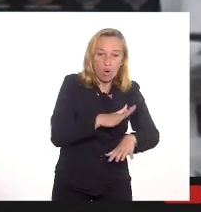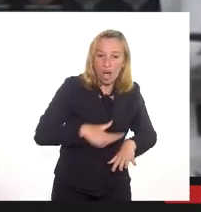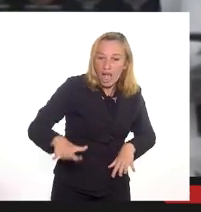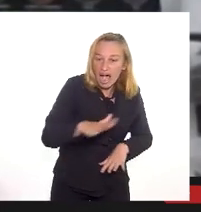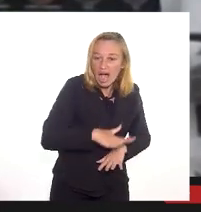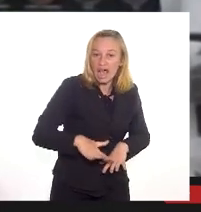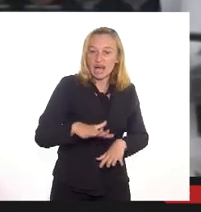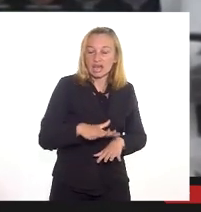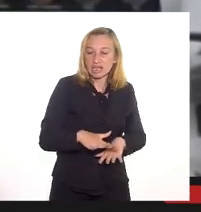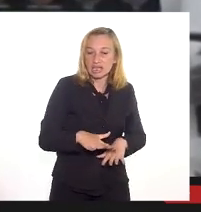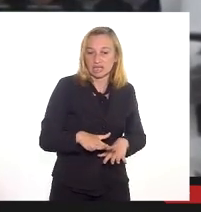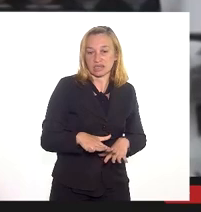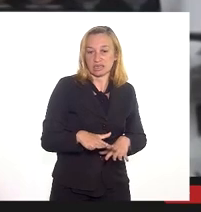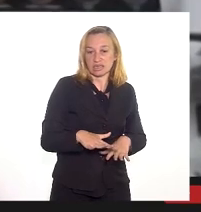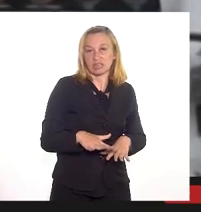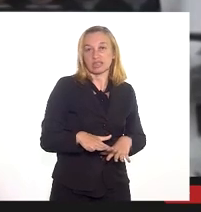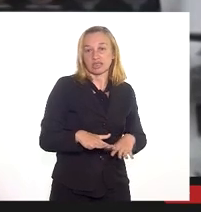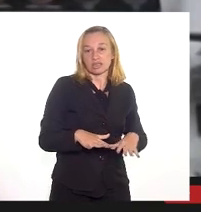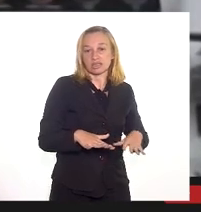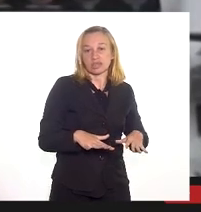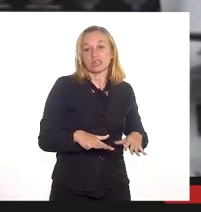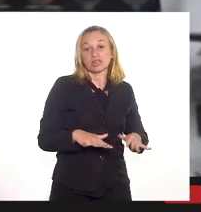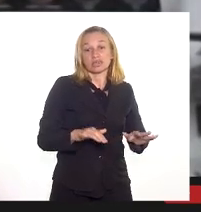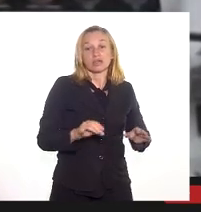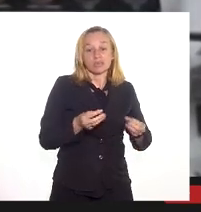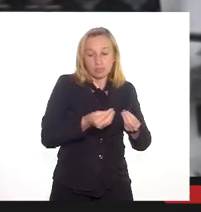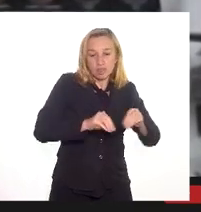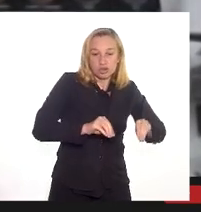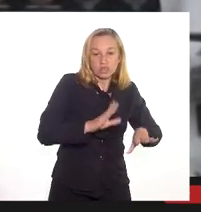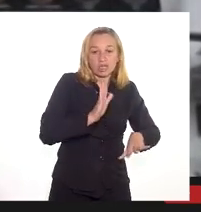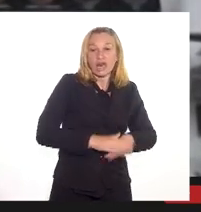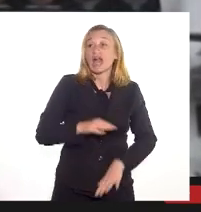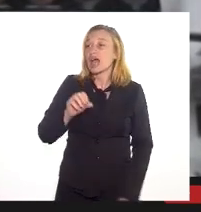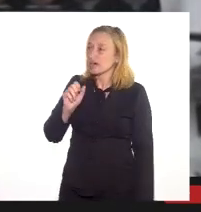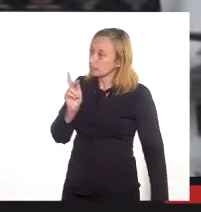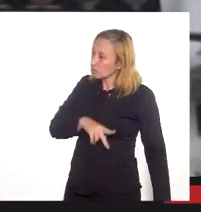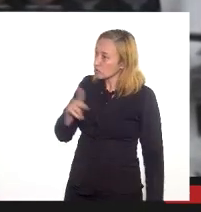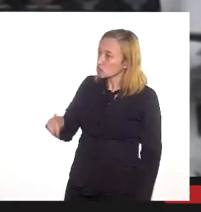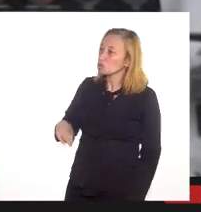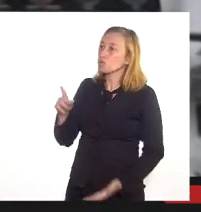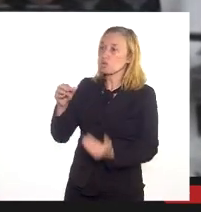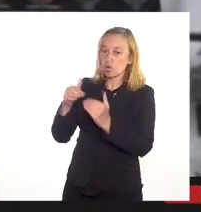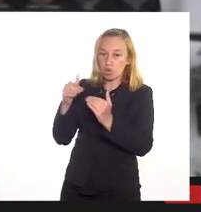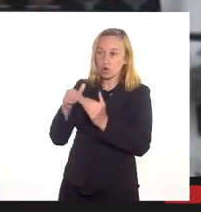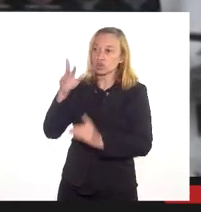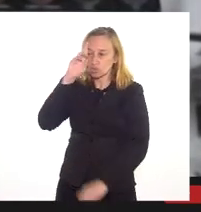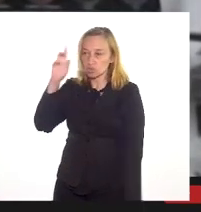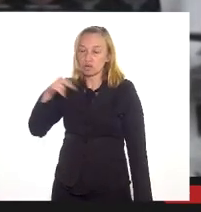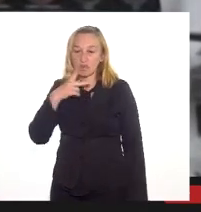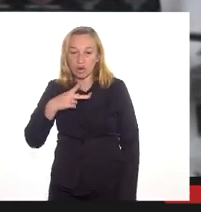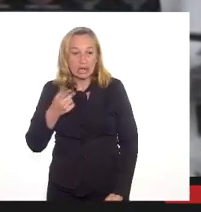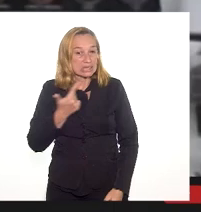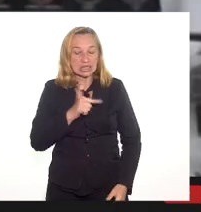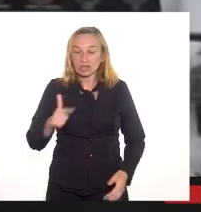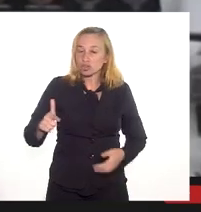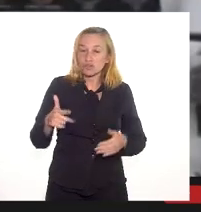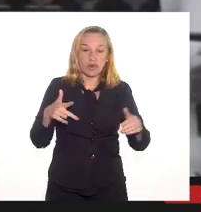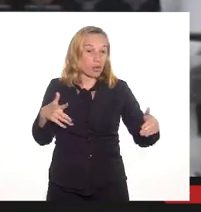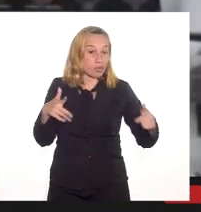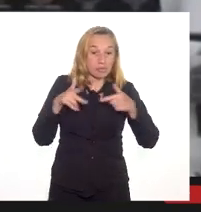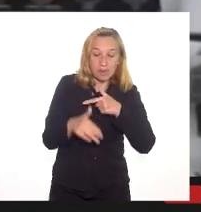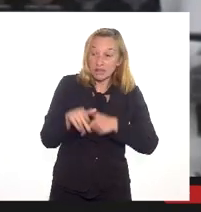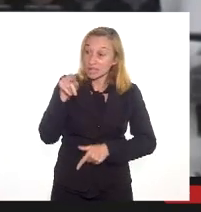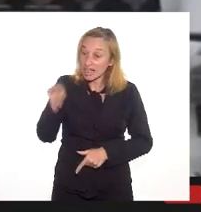ocupada, desordenada, e aí, professor Adá, que eu concordo plenamente com o que o senhor falou, a gente realmente não tiver uma intervenção